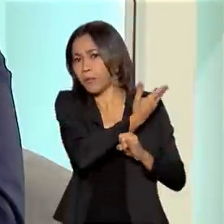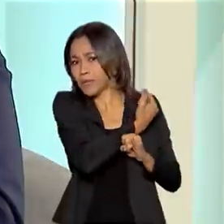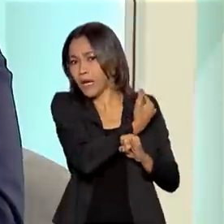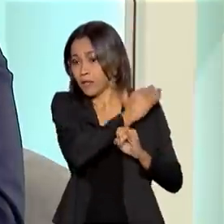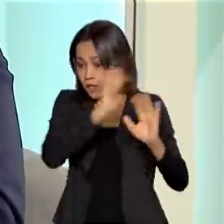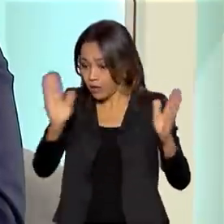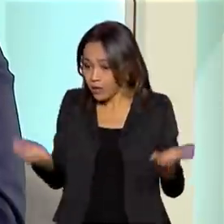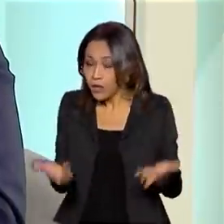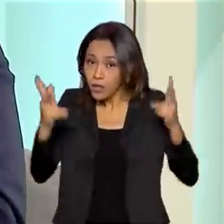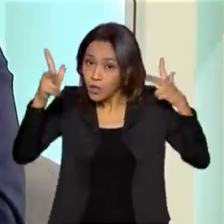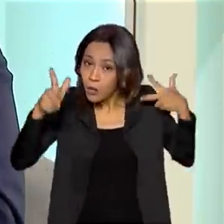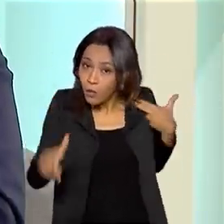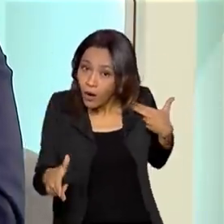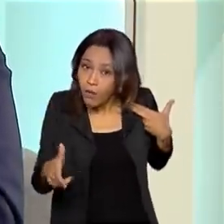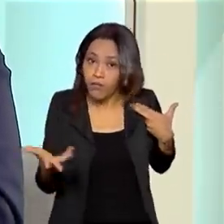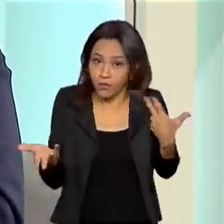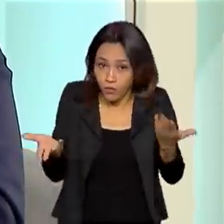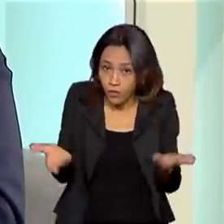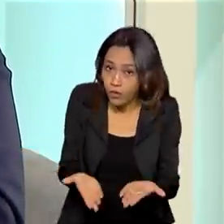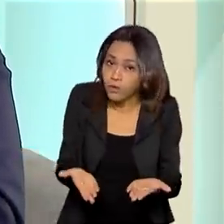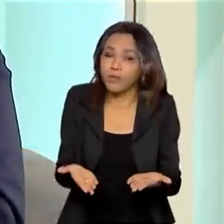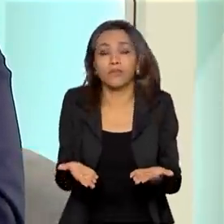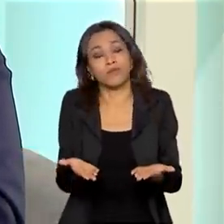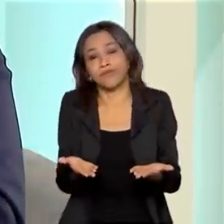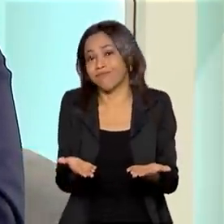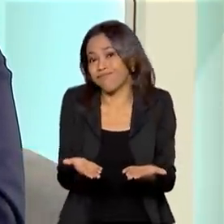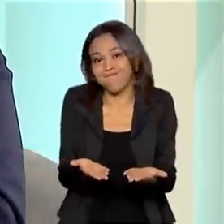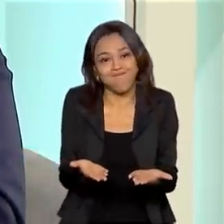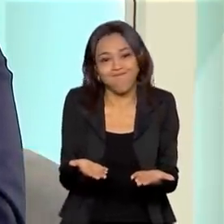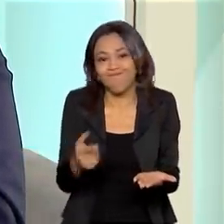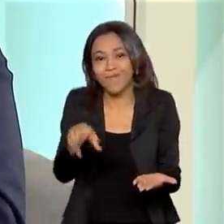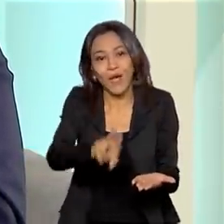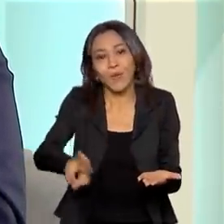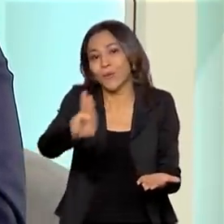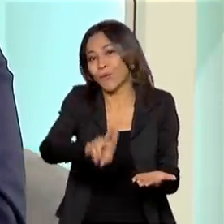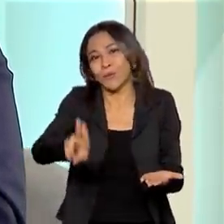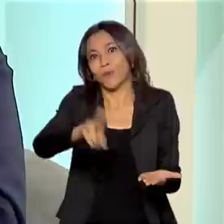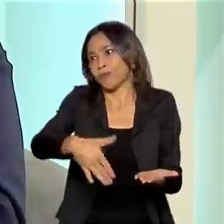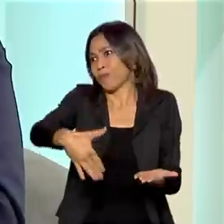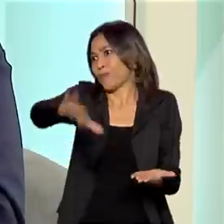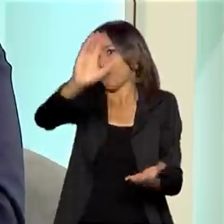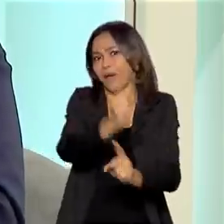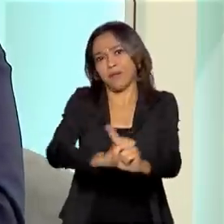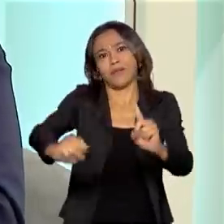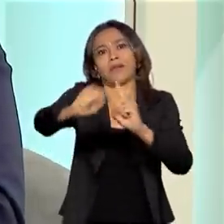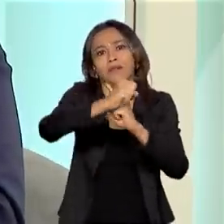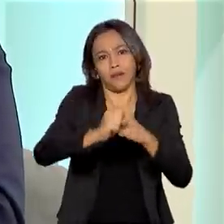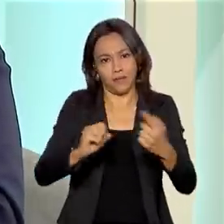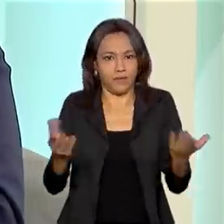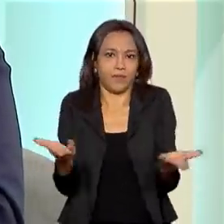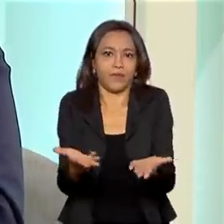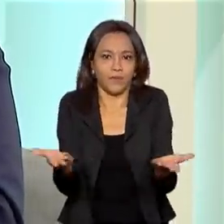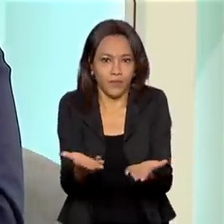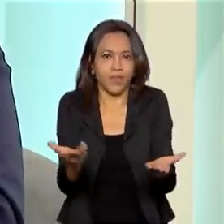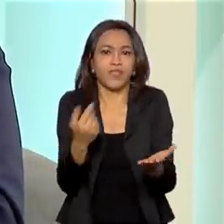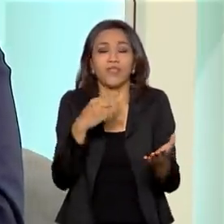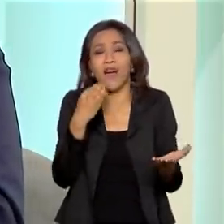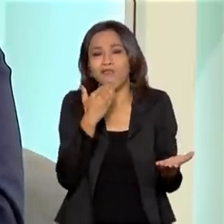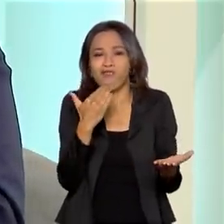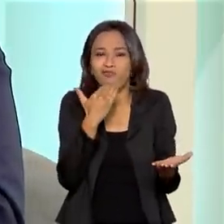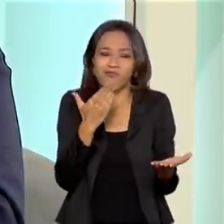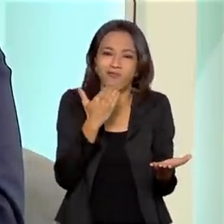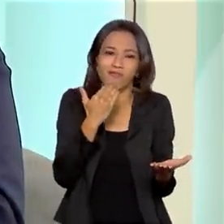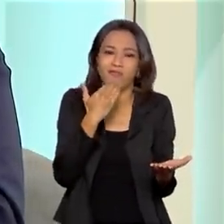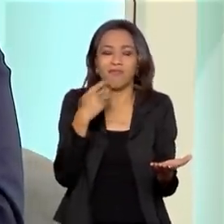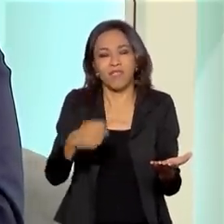essa internet que nós conhecemos hoje e com a utilização que a sociedade faz dela hoje. Ela está desatualizada